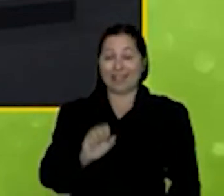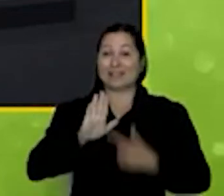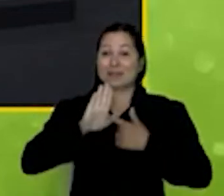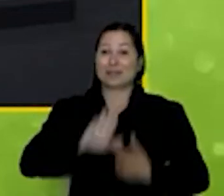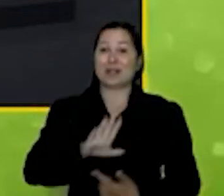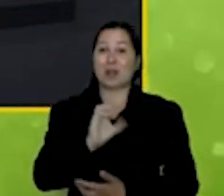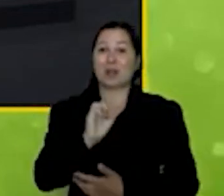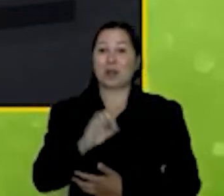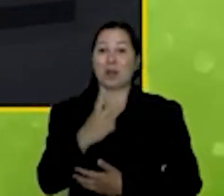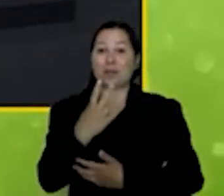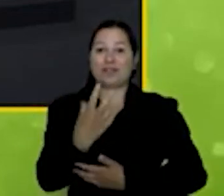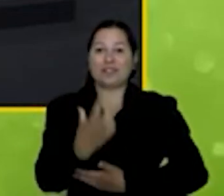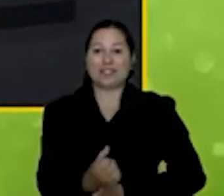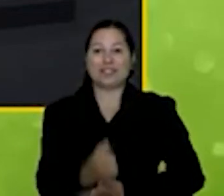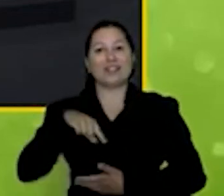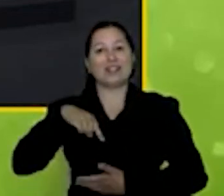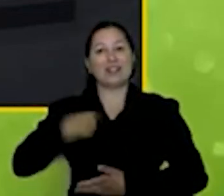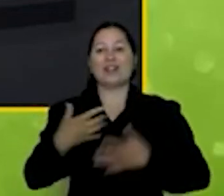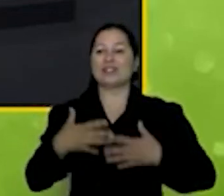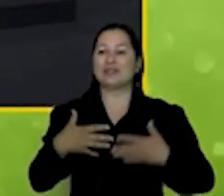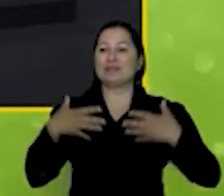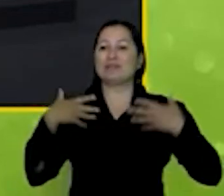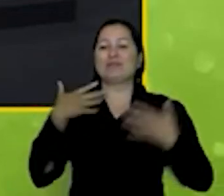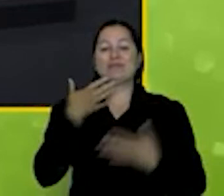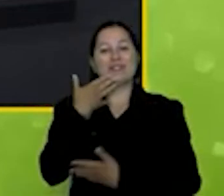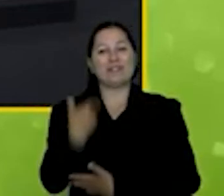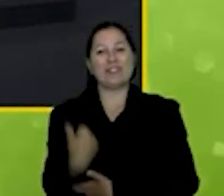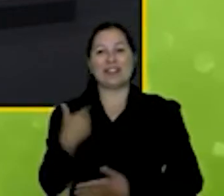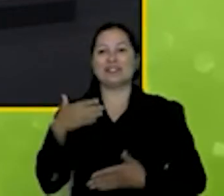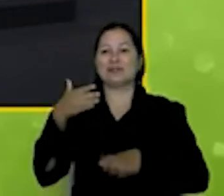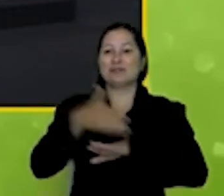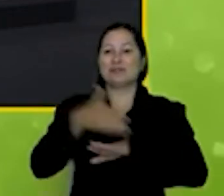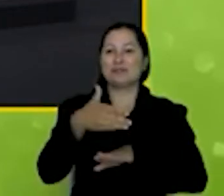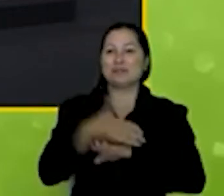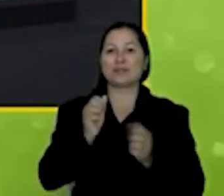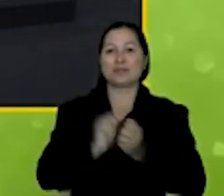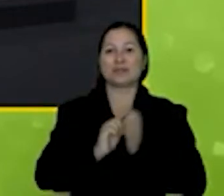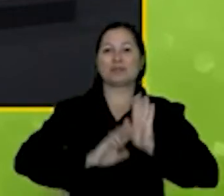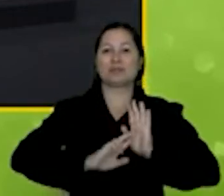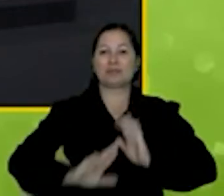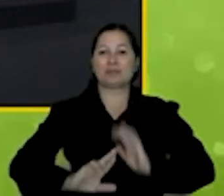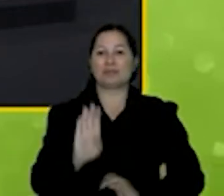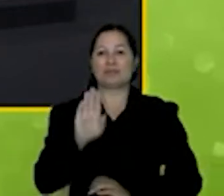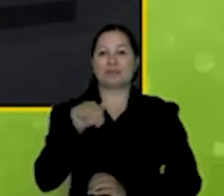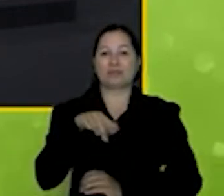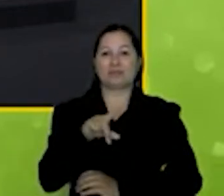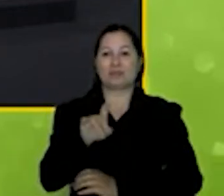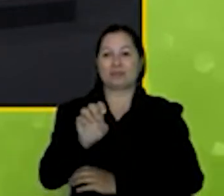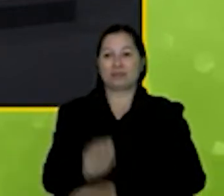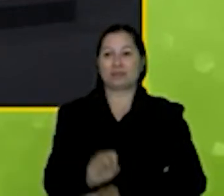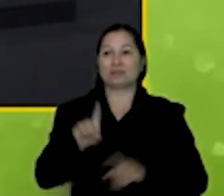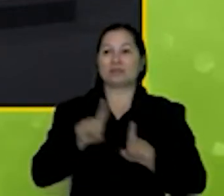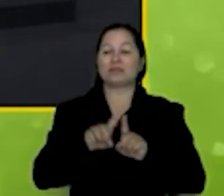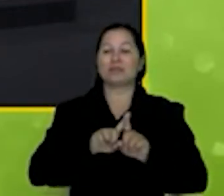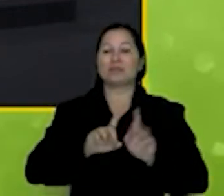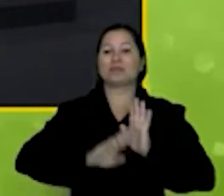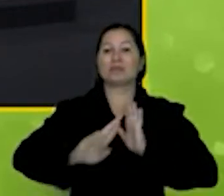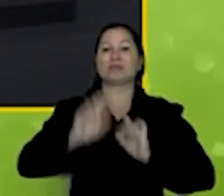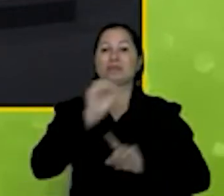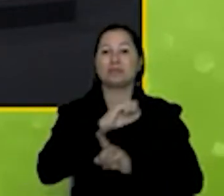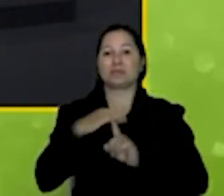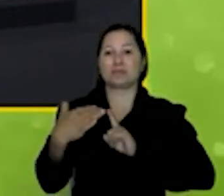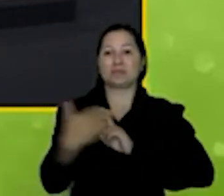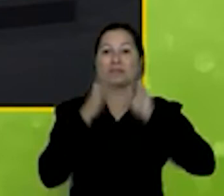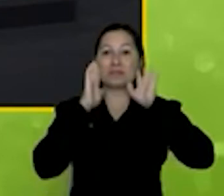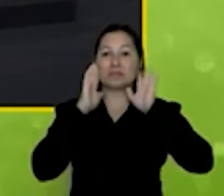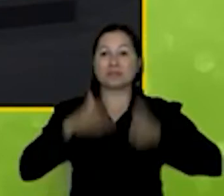um privilégio estar aqui com a Maura e com a Bianca representando o BNDES representando a sociedade voltada para o